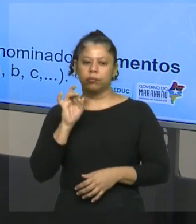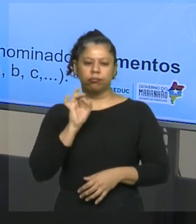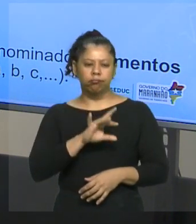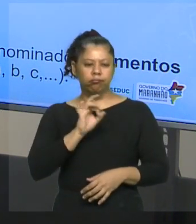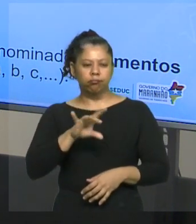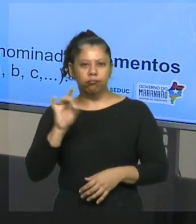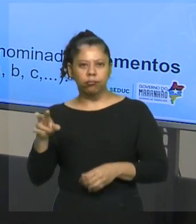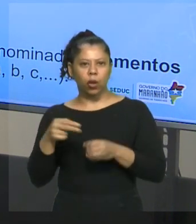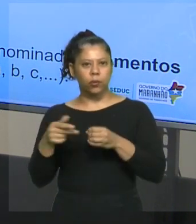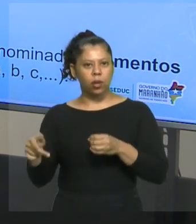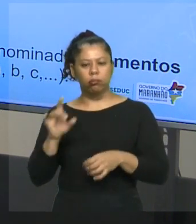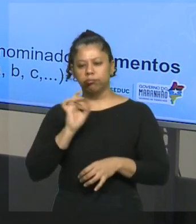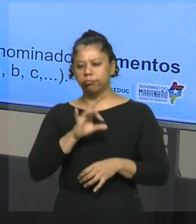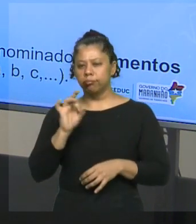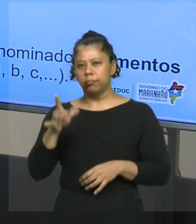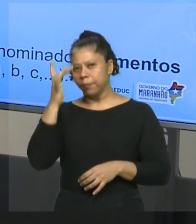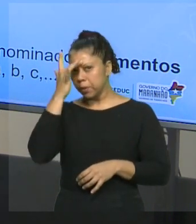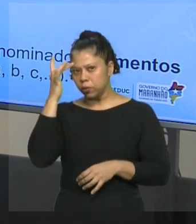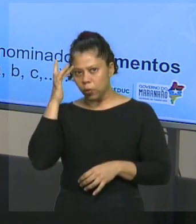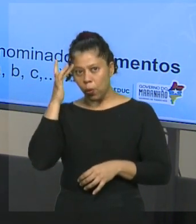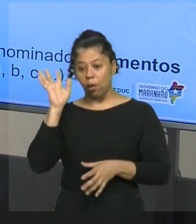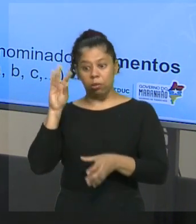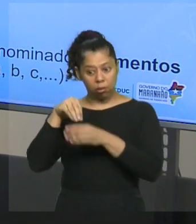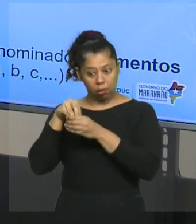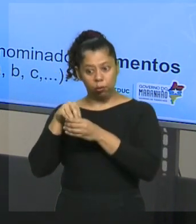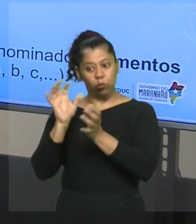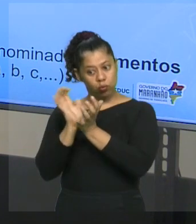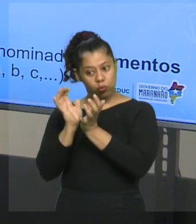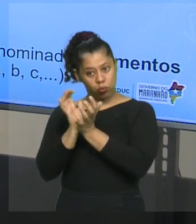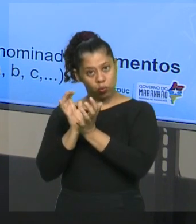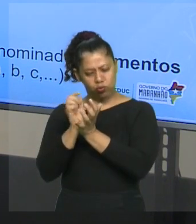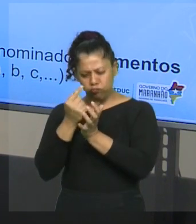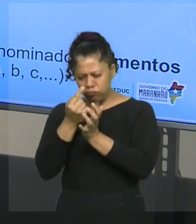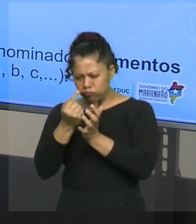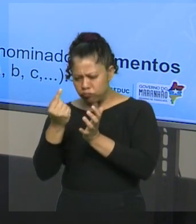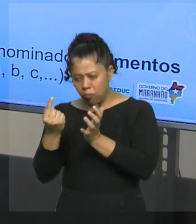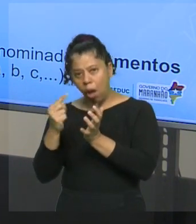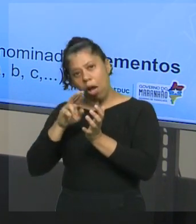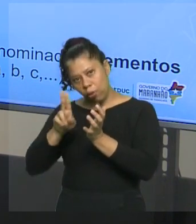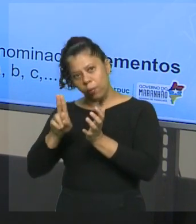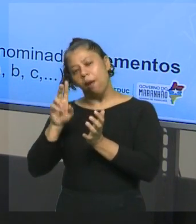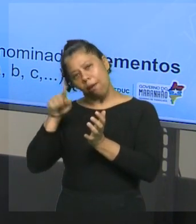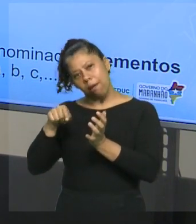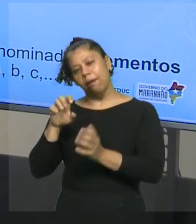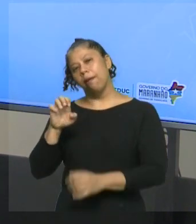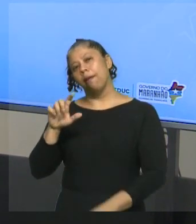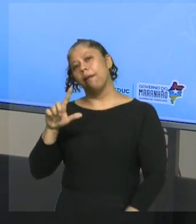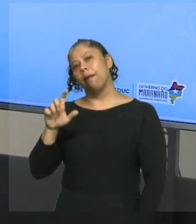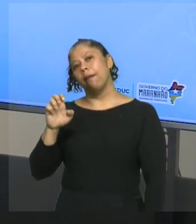cada objeto que faz parte de um grupo, conjunto, é chamado de elemento.